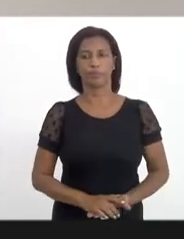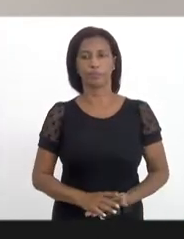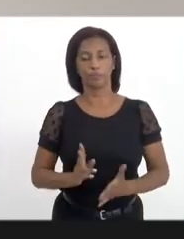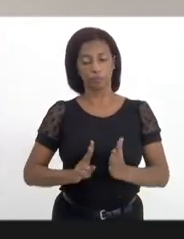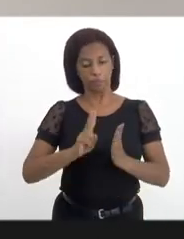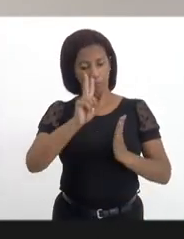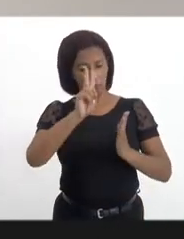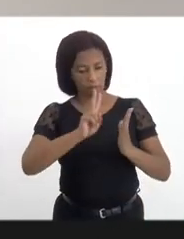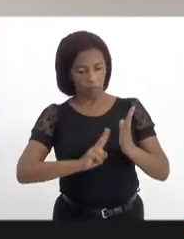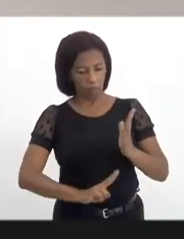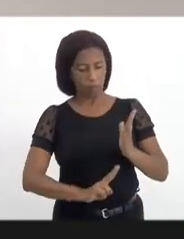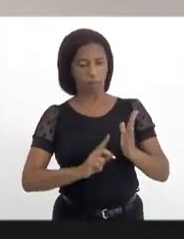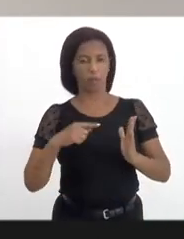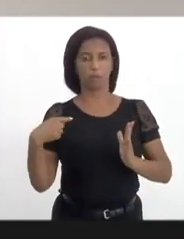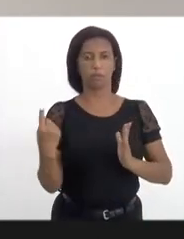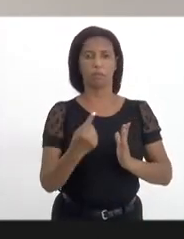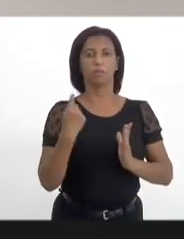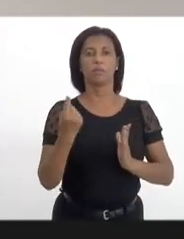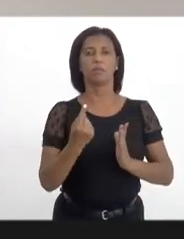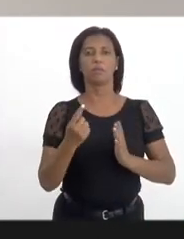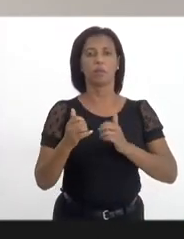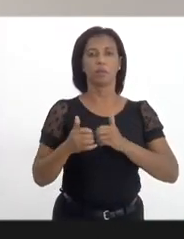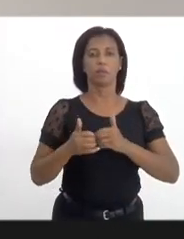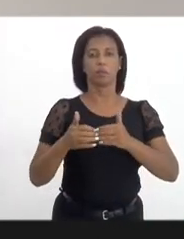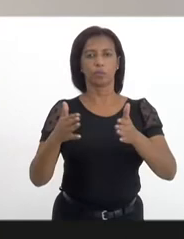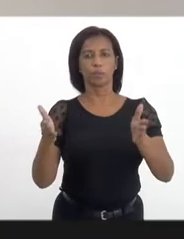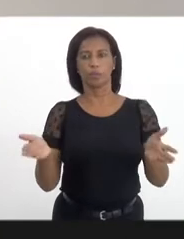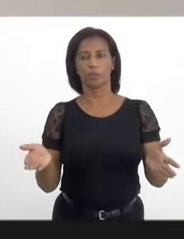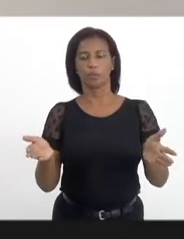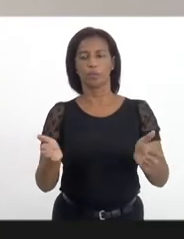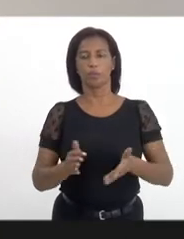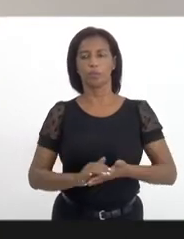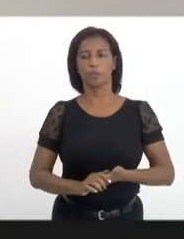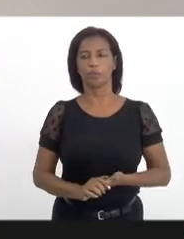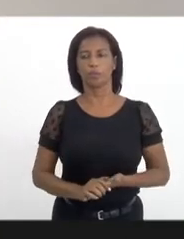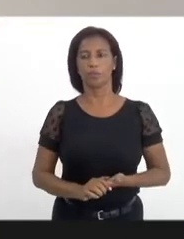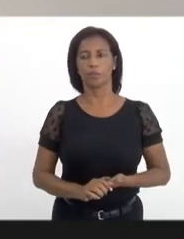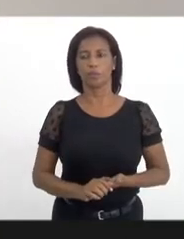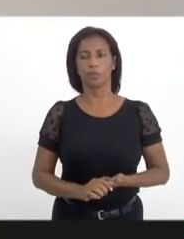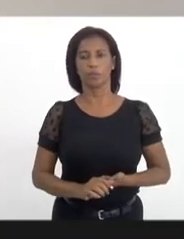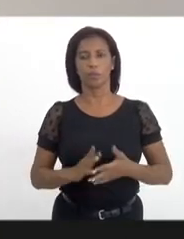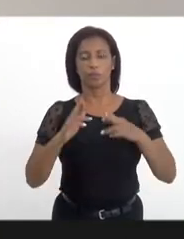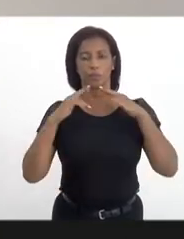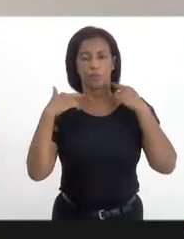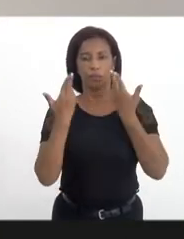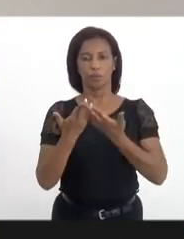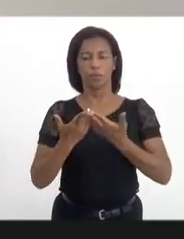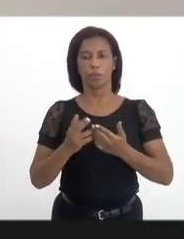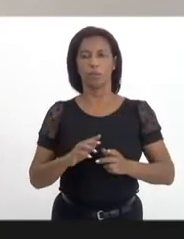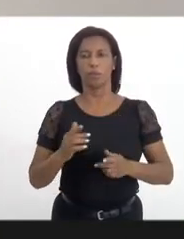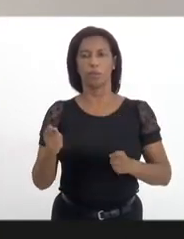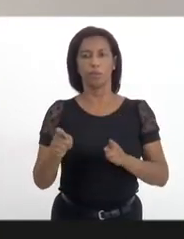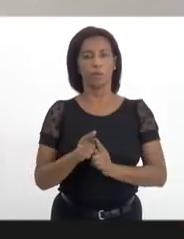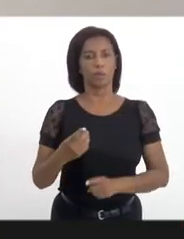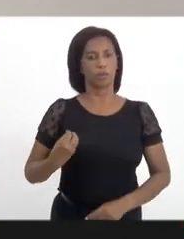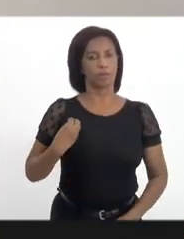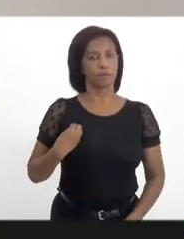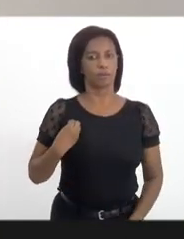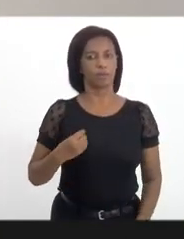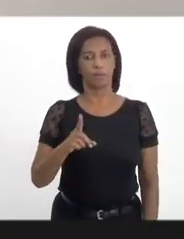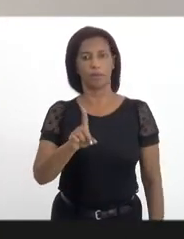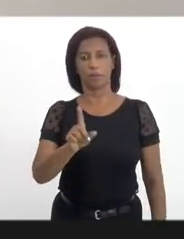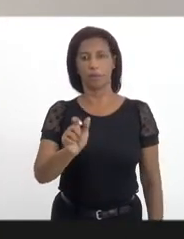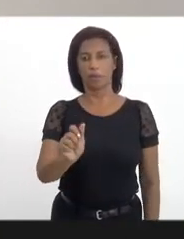da nossa abertura da nossa audiência pública. Quero também registrar a presença do Daniel